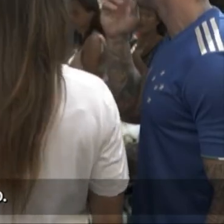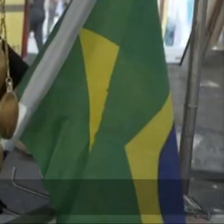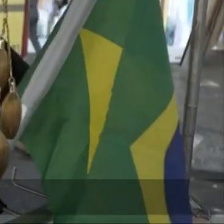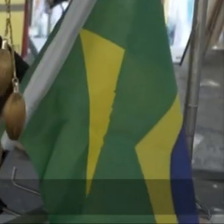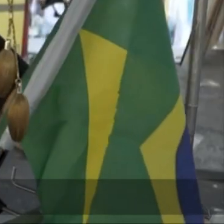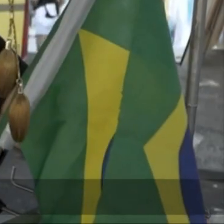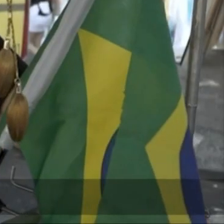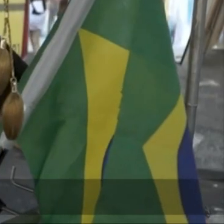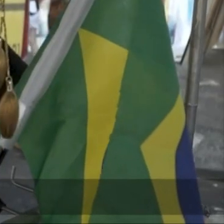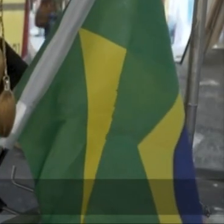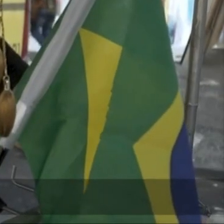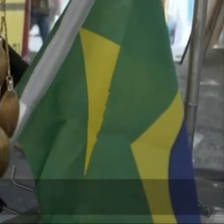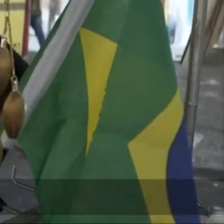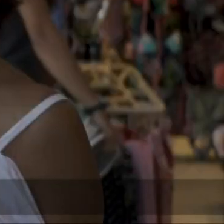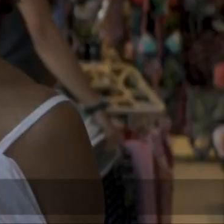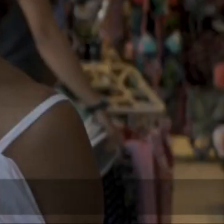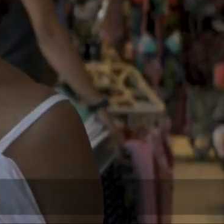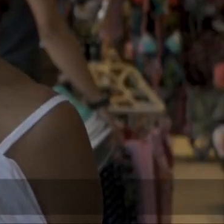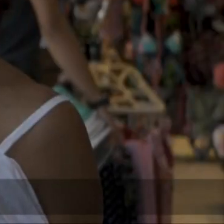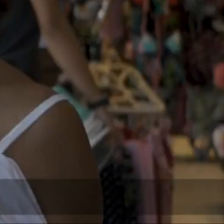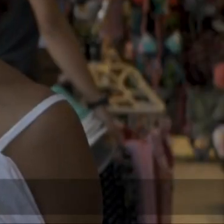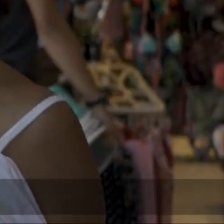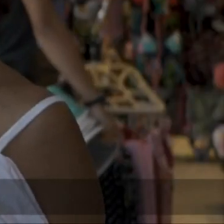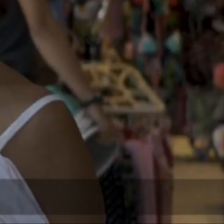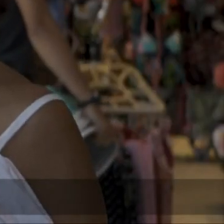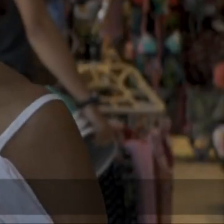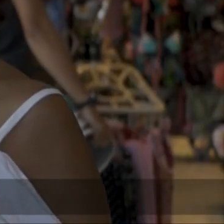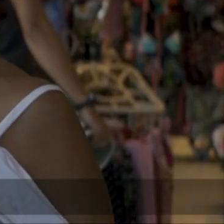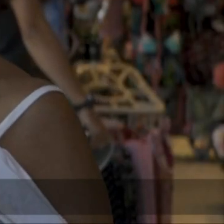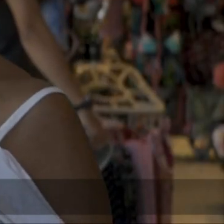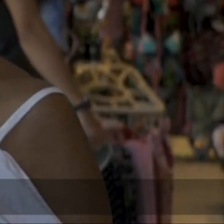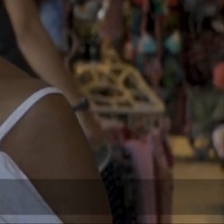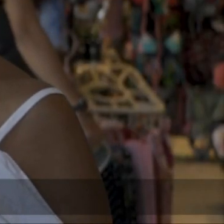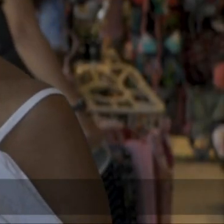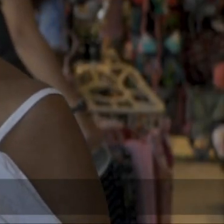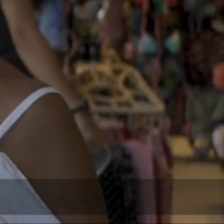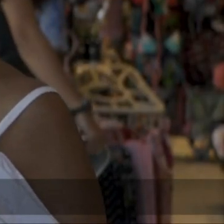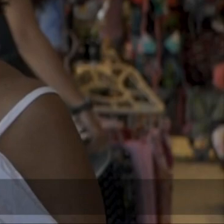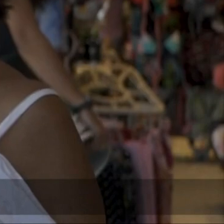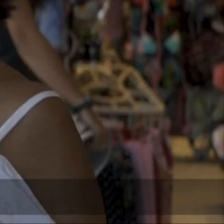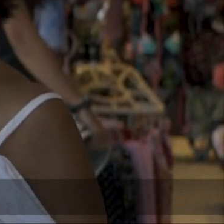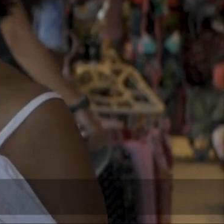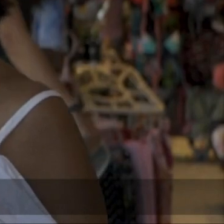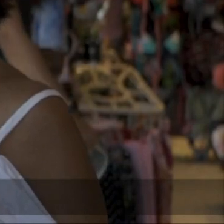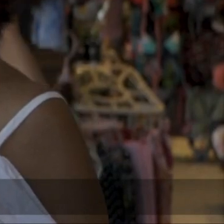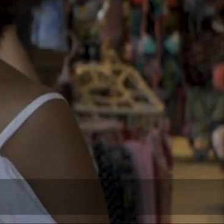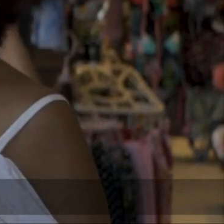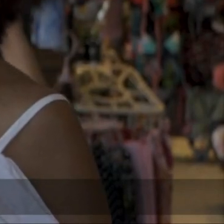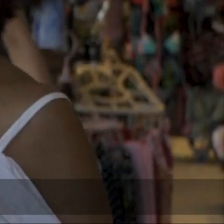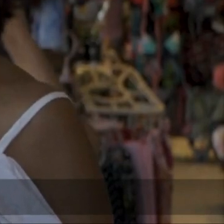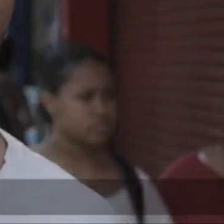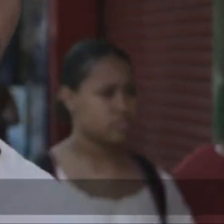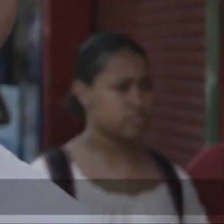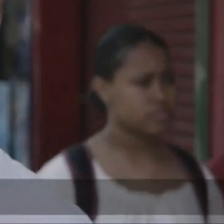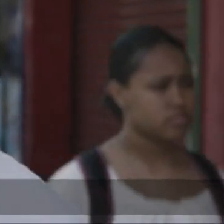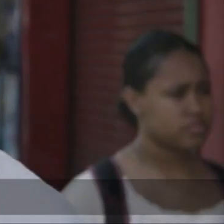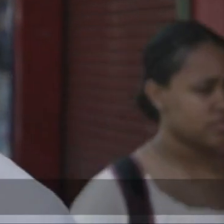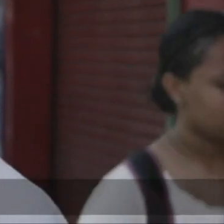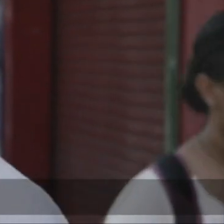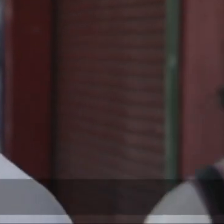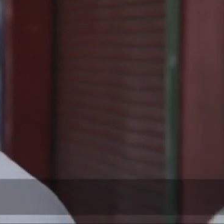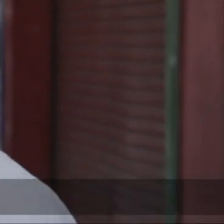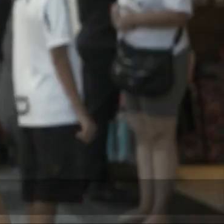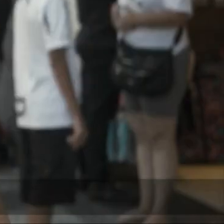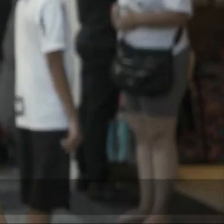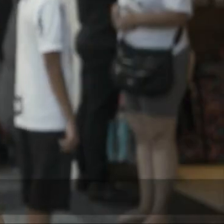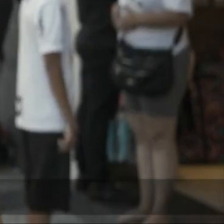completo. 22. Já vou prestar atenção nele, porque eu quero alguém que me represente melhor, o nosso Estado. A senhora escuta